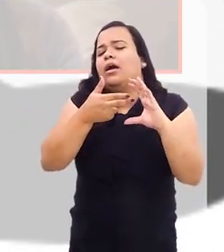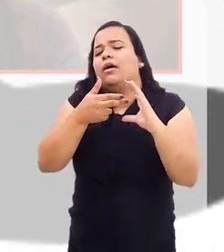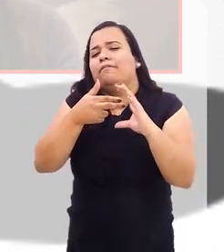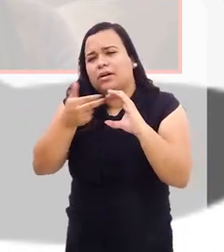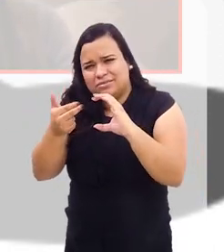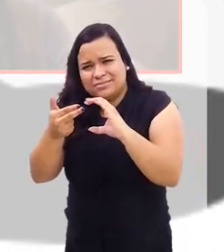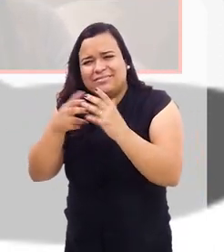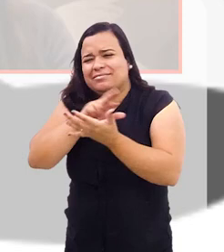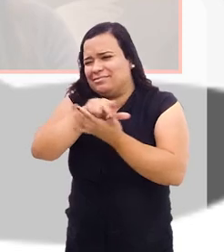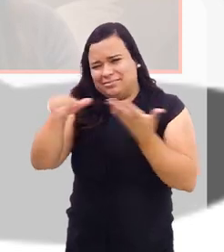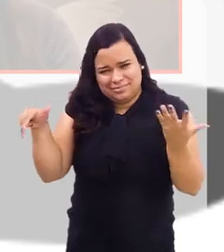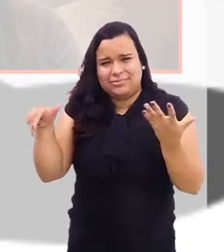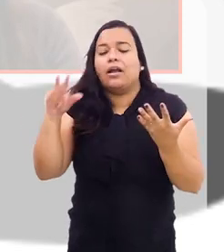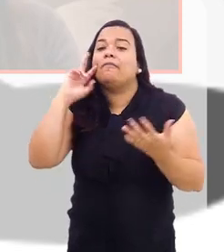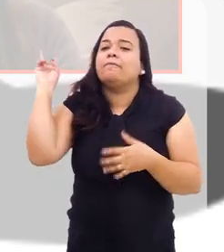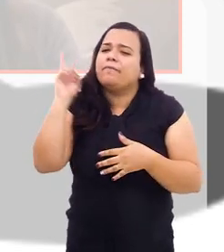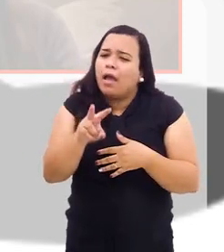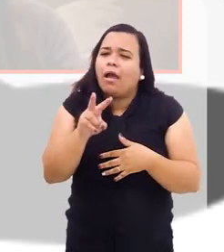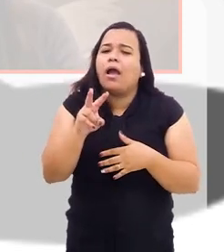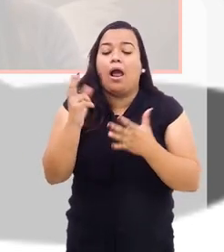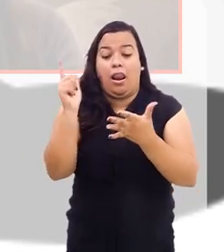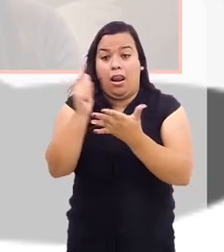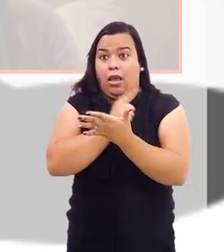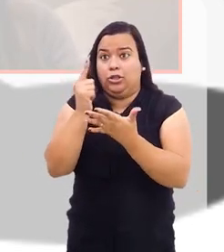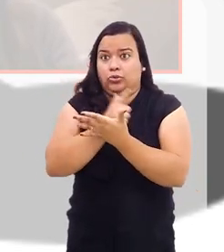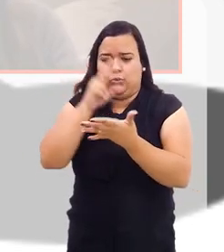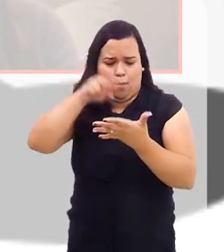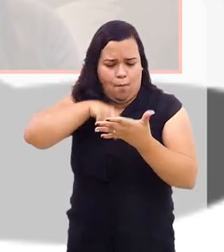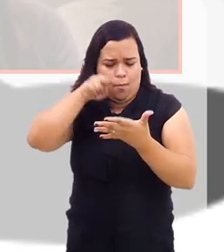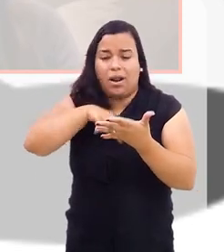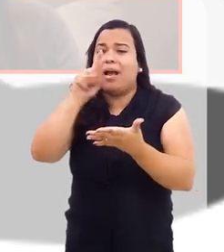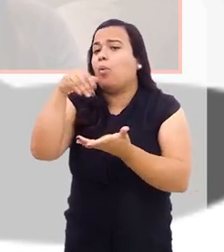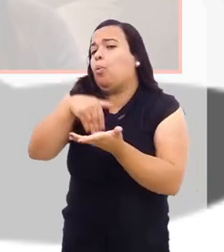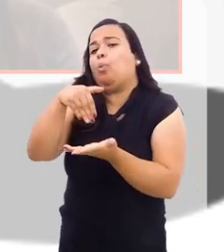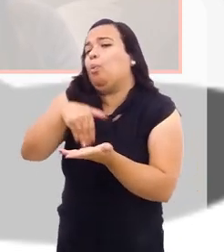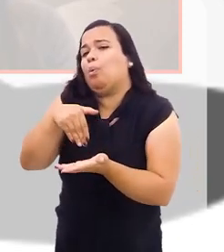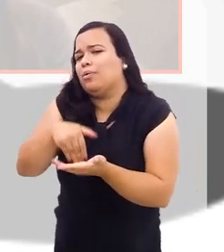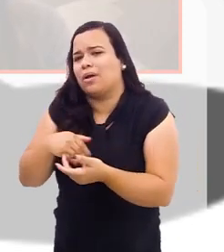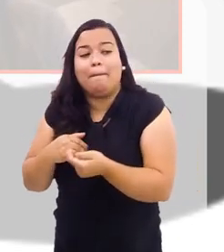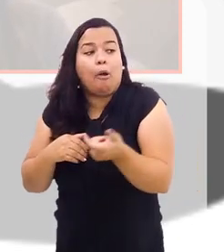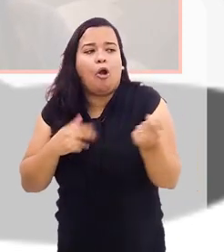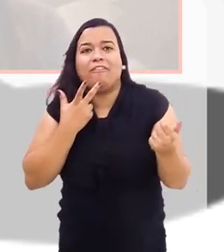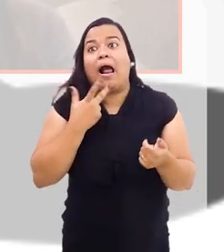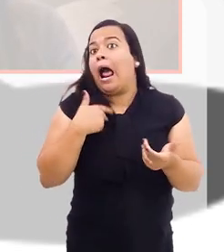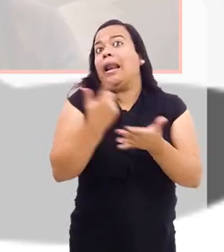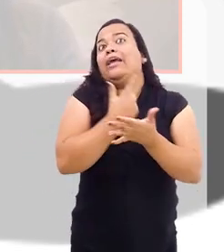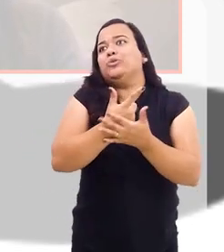cinema e a leitura. São muito poucas as pessoas que falam leitura em primeiro lugar.